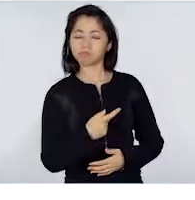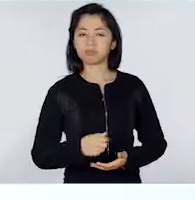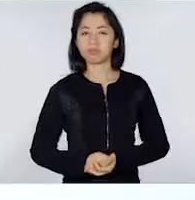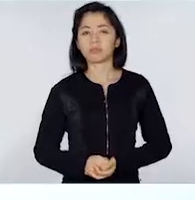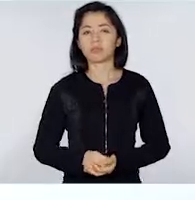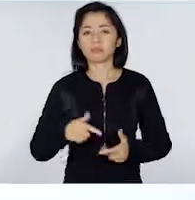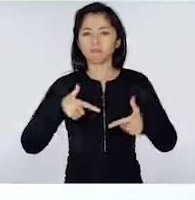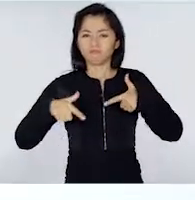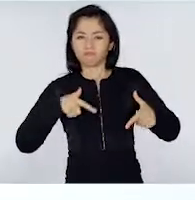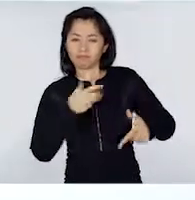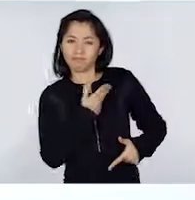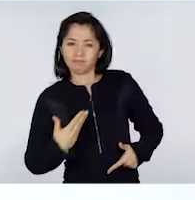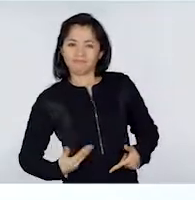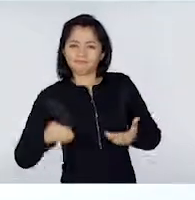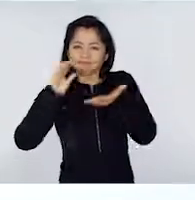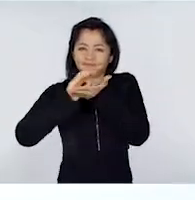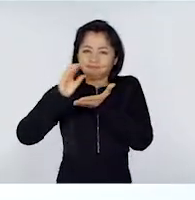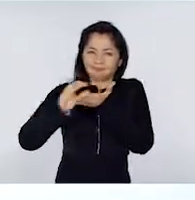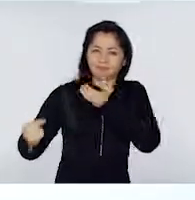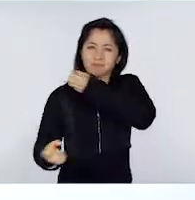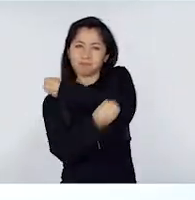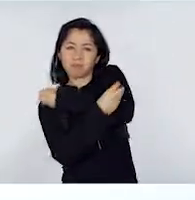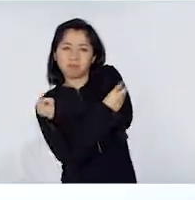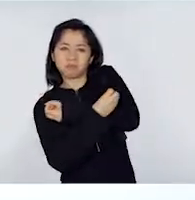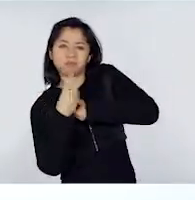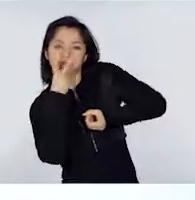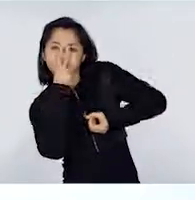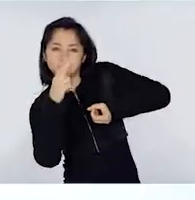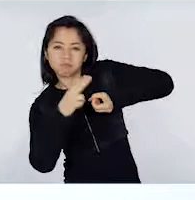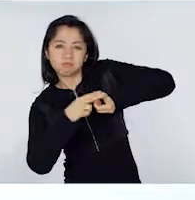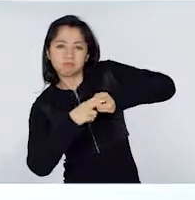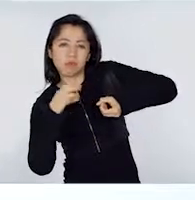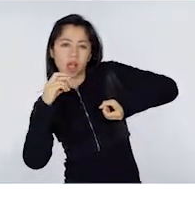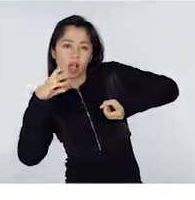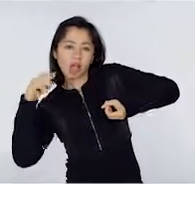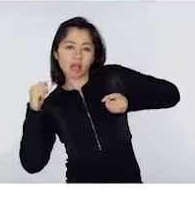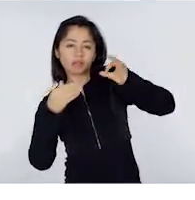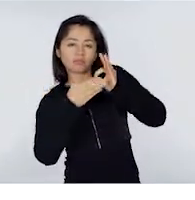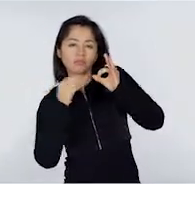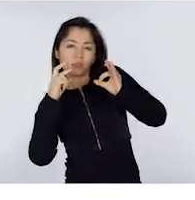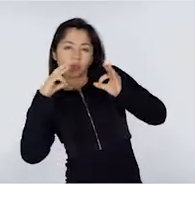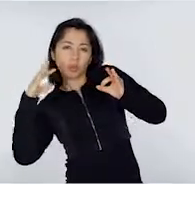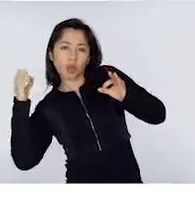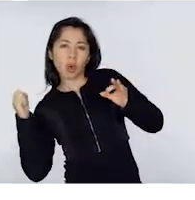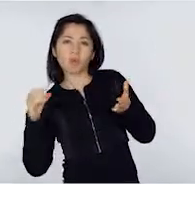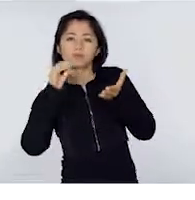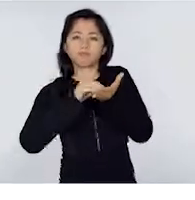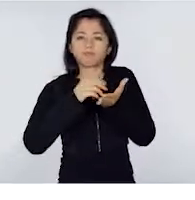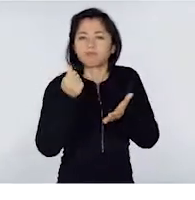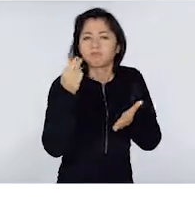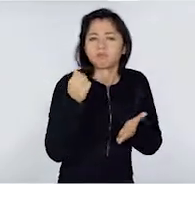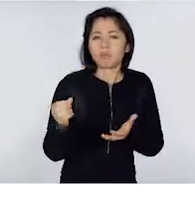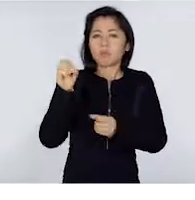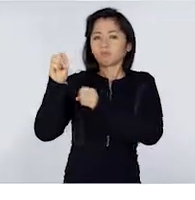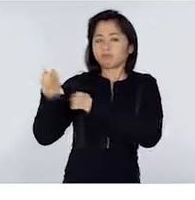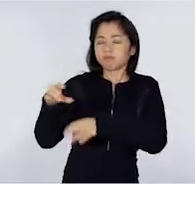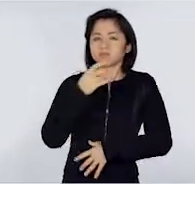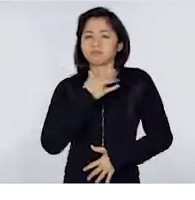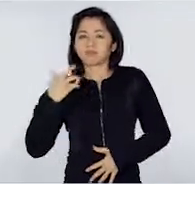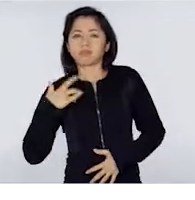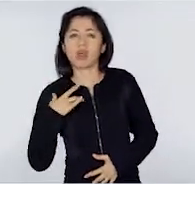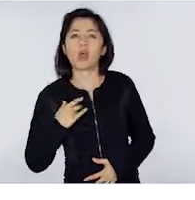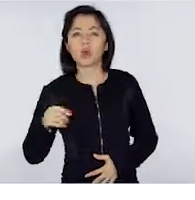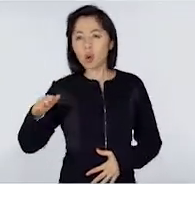nosso dinheiro. Serviço público precário e corrupção são dois lados da mesma moeda. O dinheiro que falta para a saúde, para a educação, para a